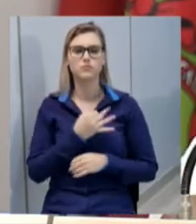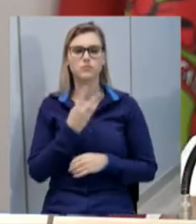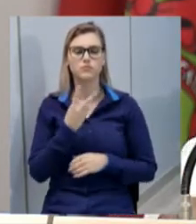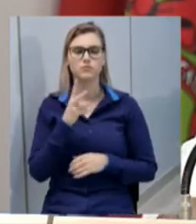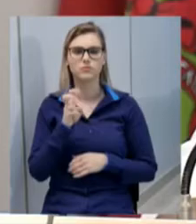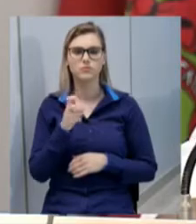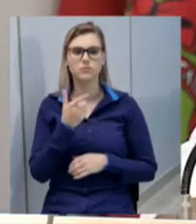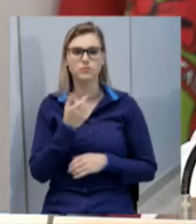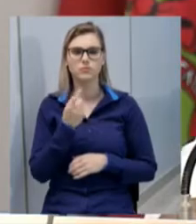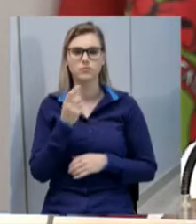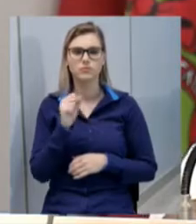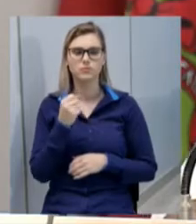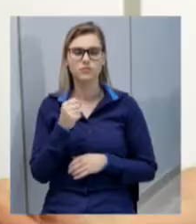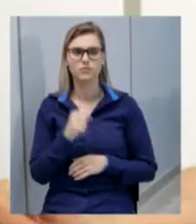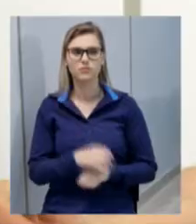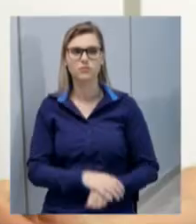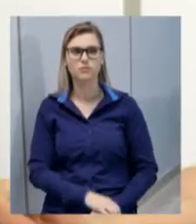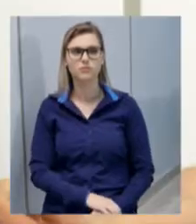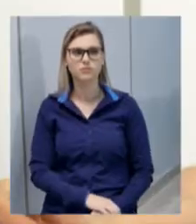2018